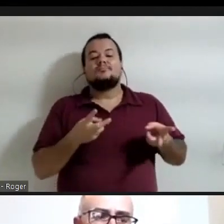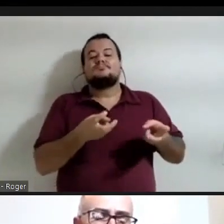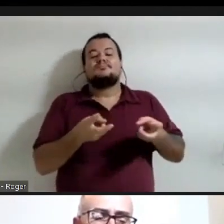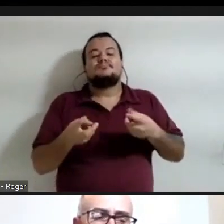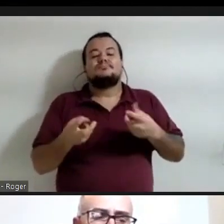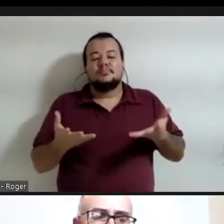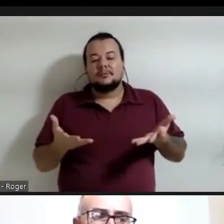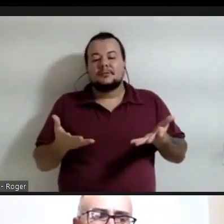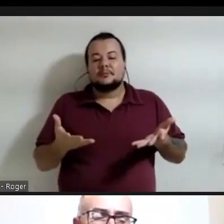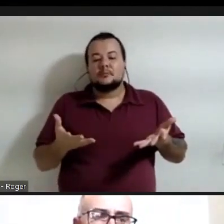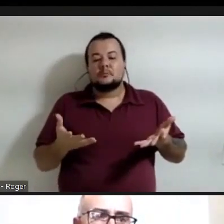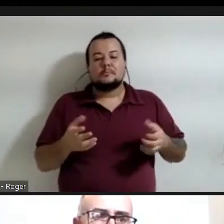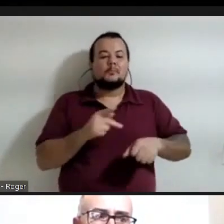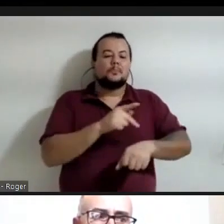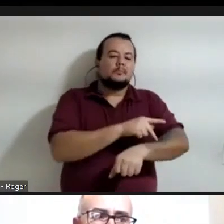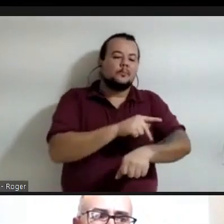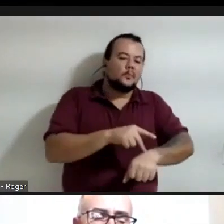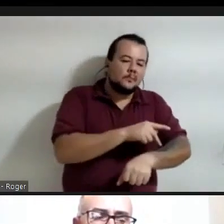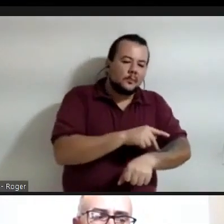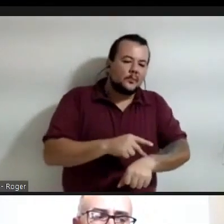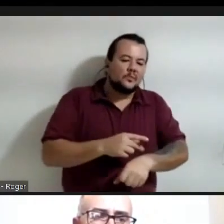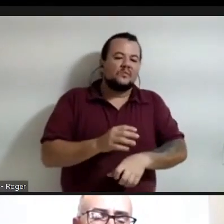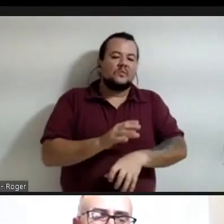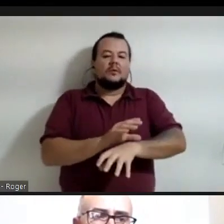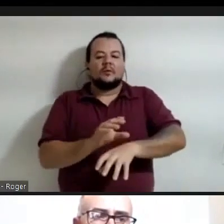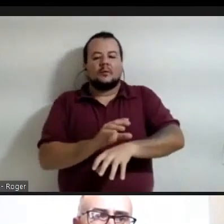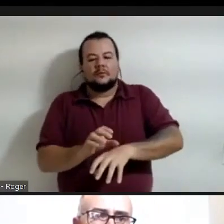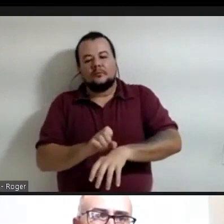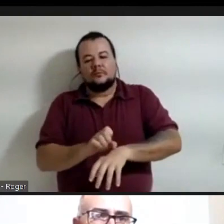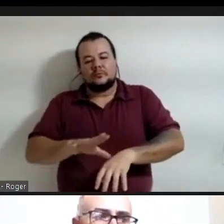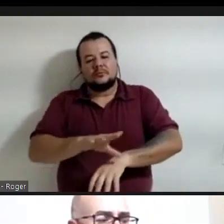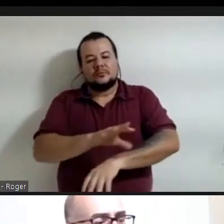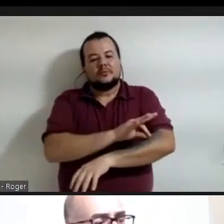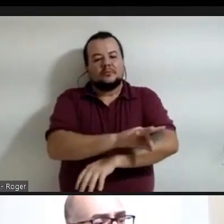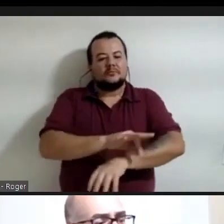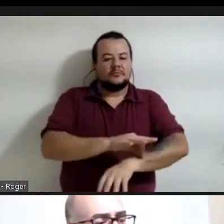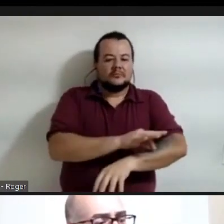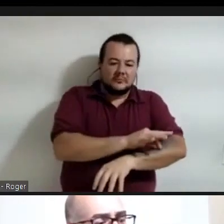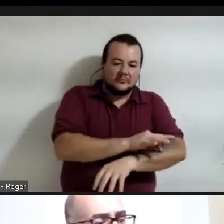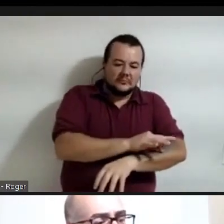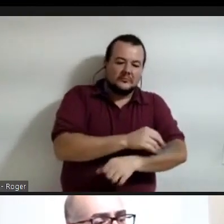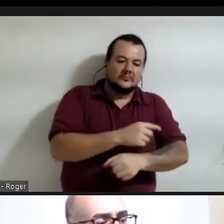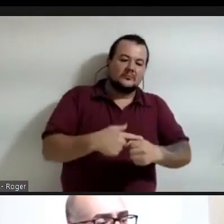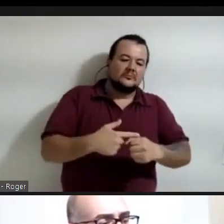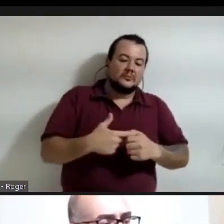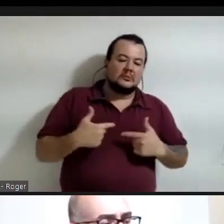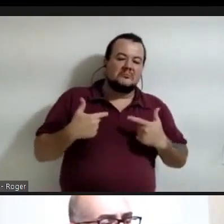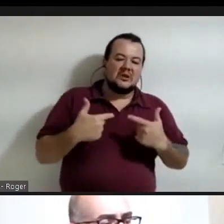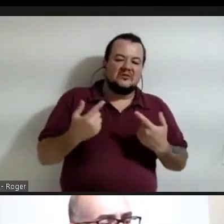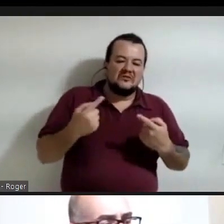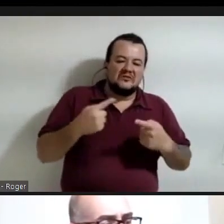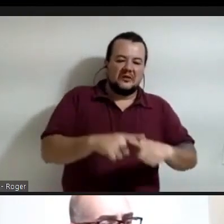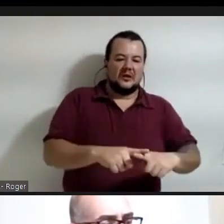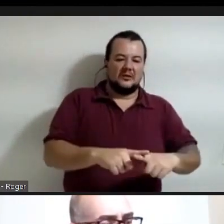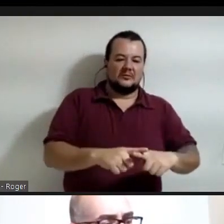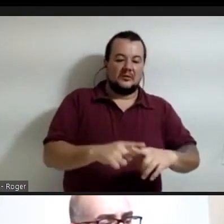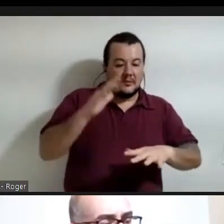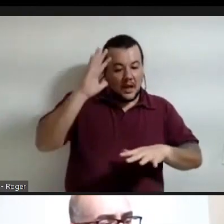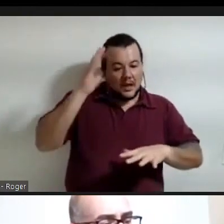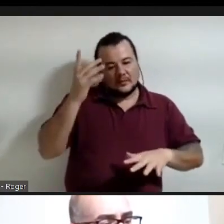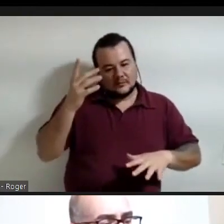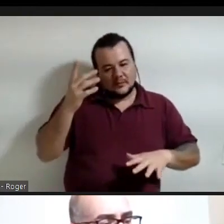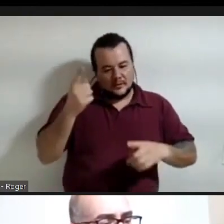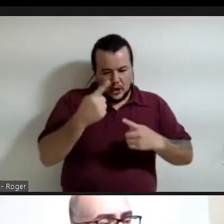pedagógicos de cursos de arquitetura e urbanismo para enfrentar esse desafio, que é um desafio que é